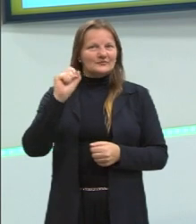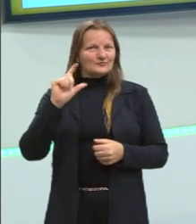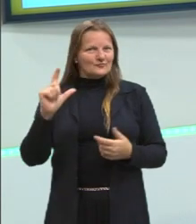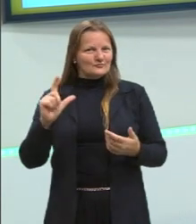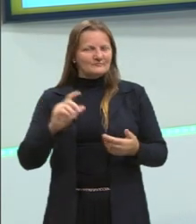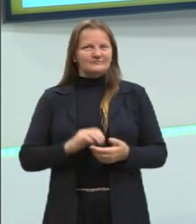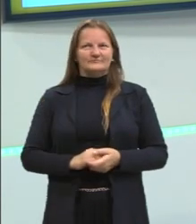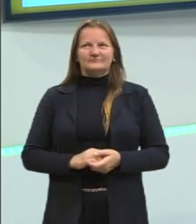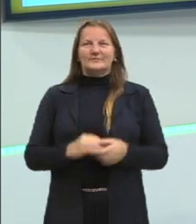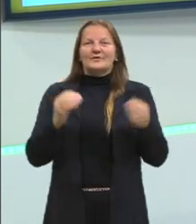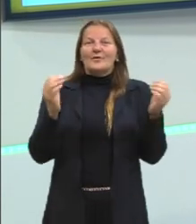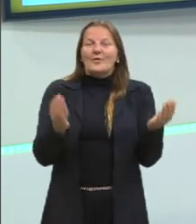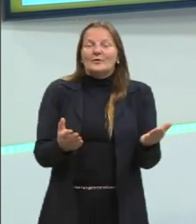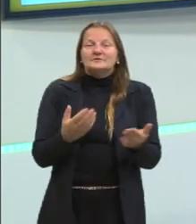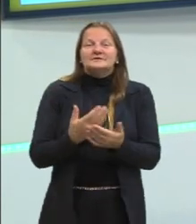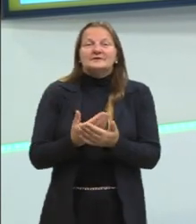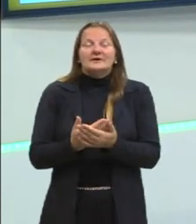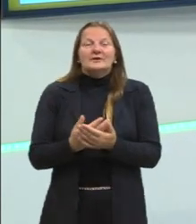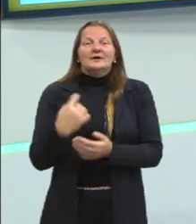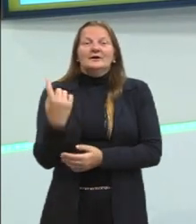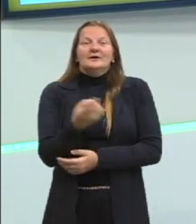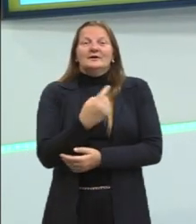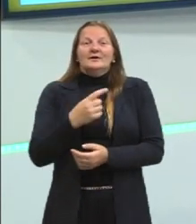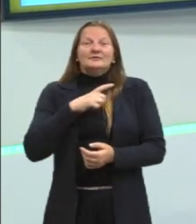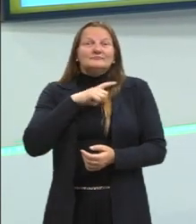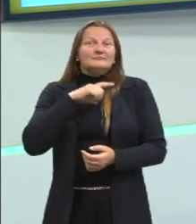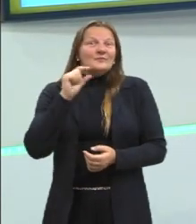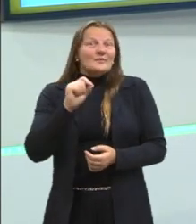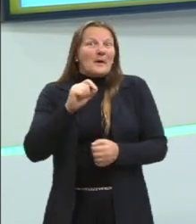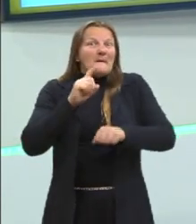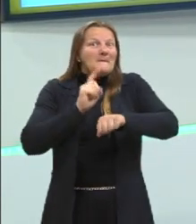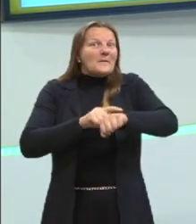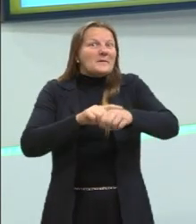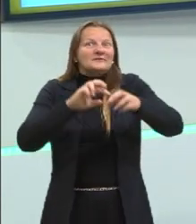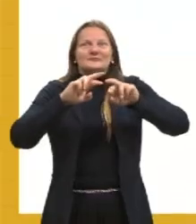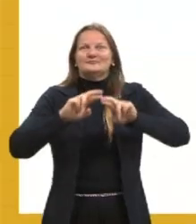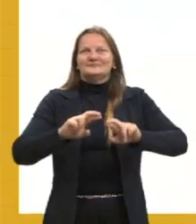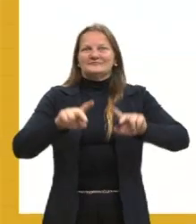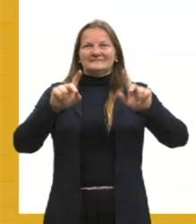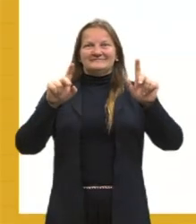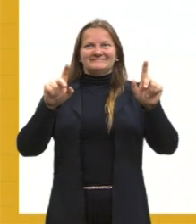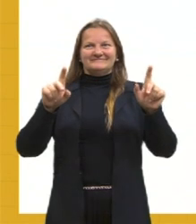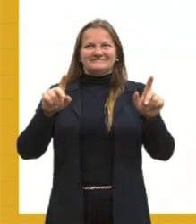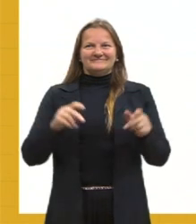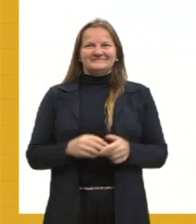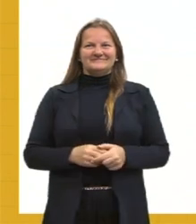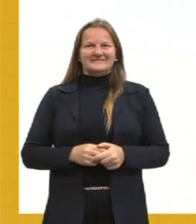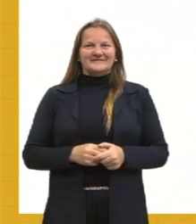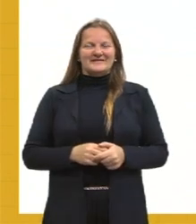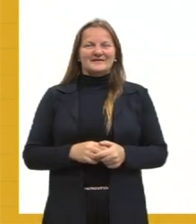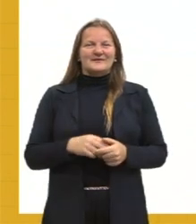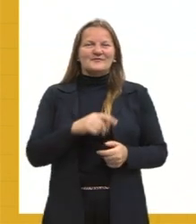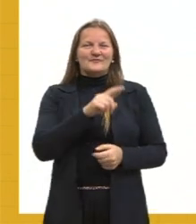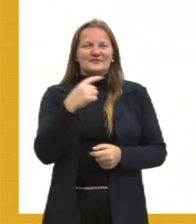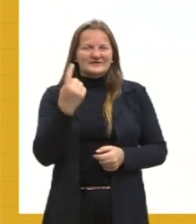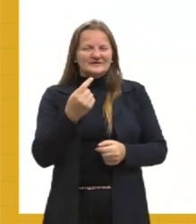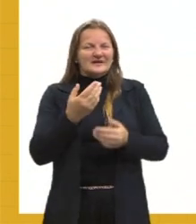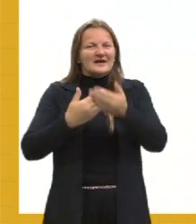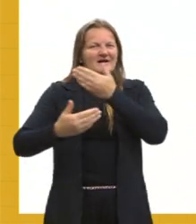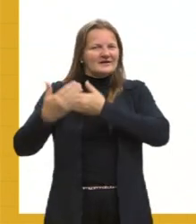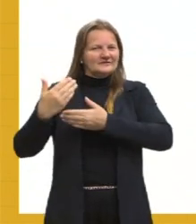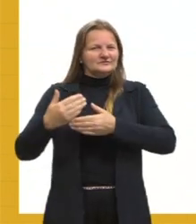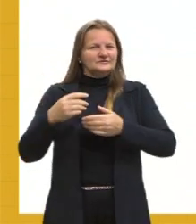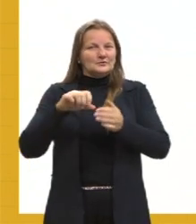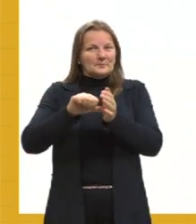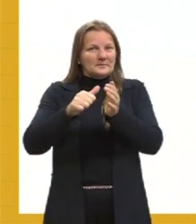Hoje na nossa aula, nós estamos tendo um momento diferenciado. Como vocês já acompanharam